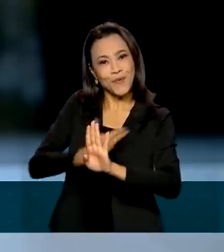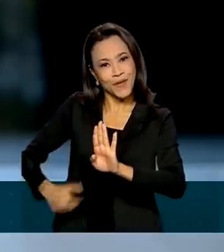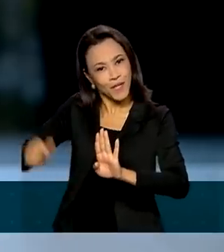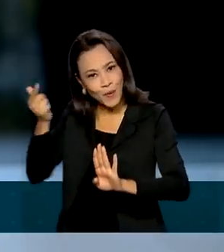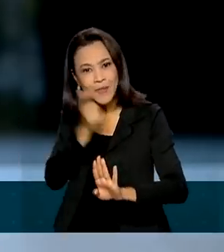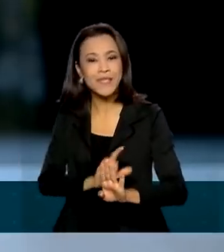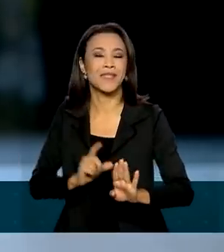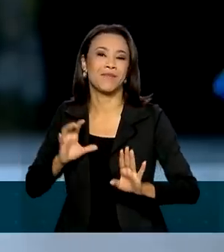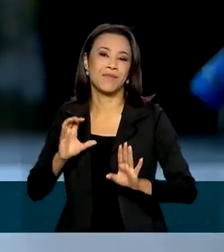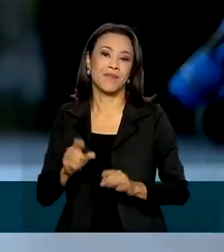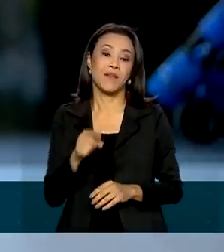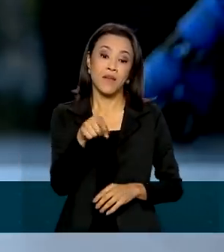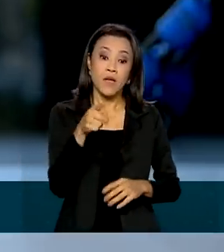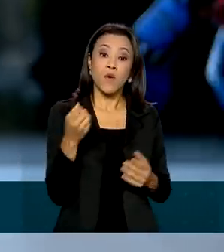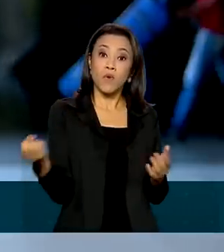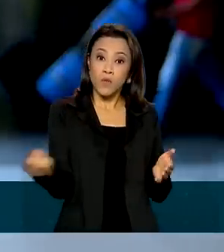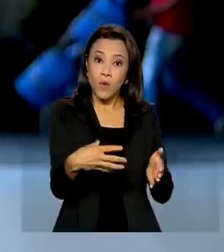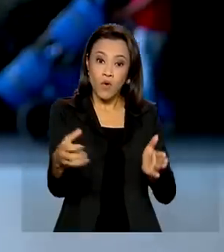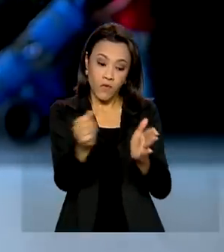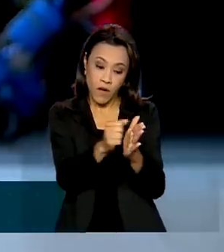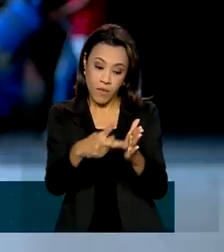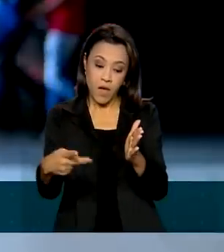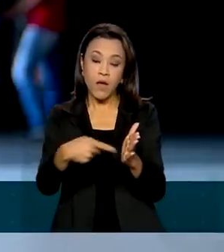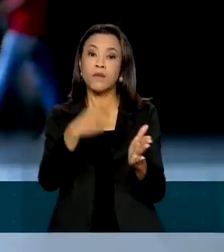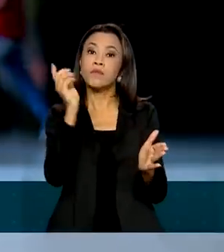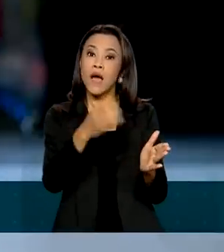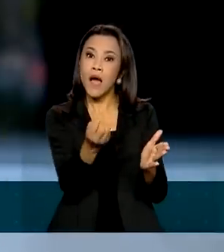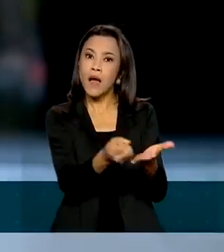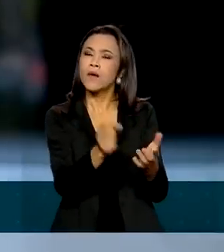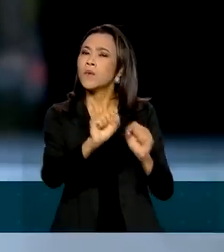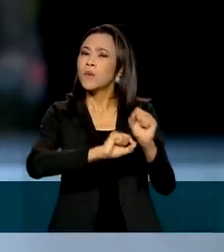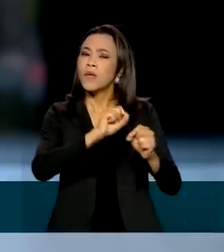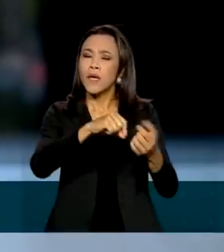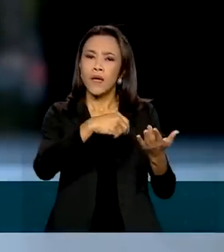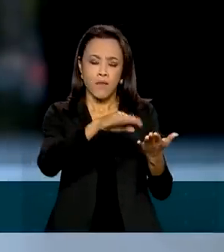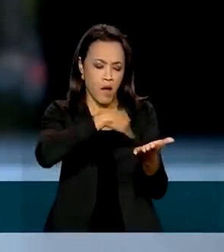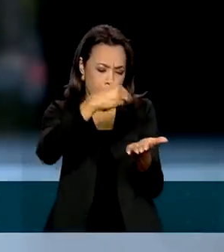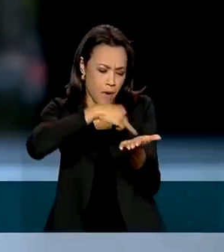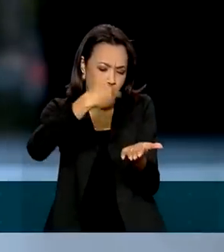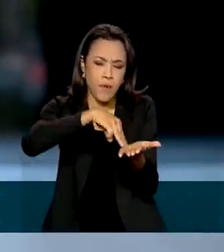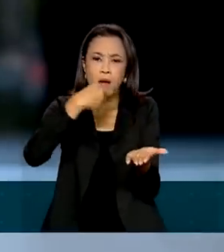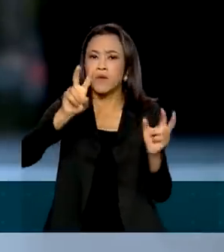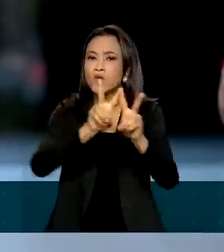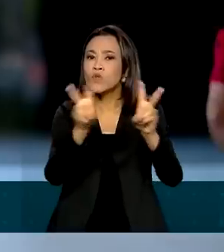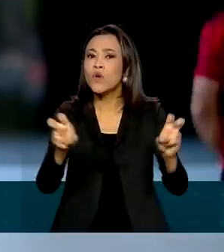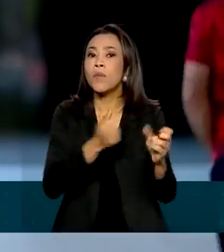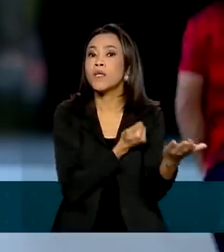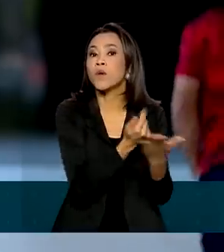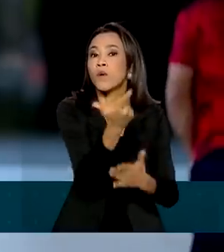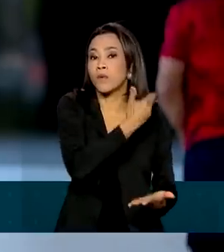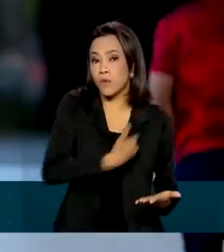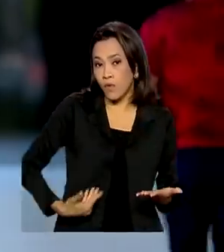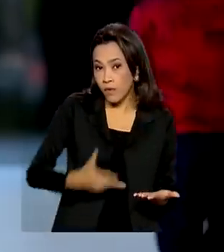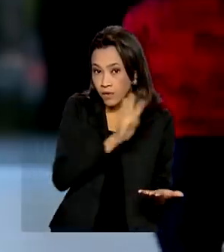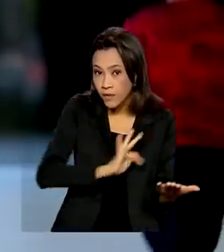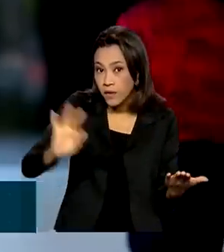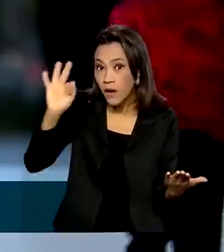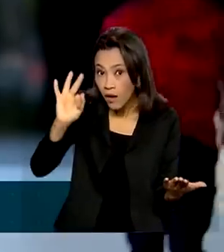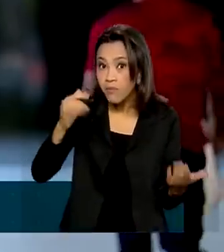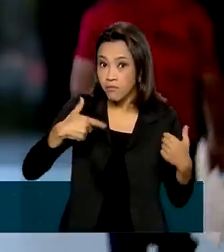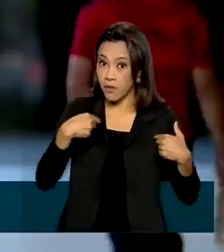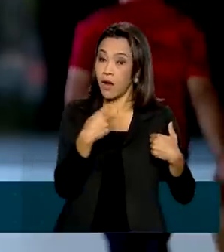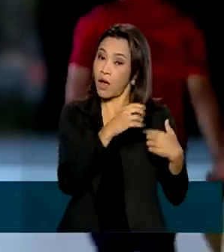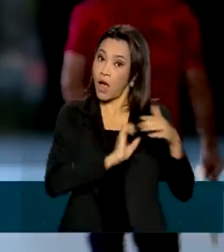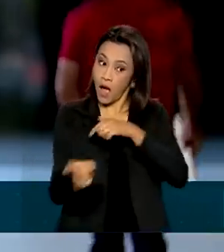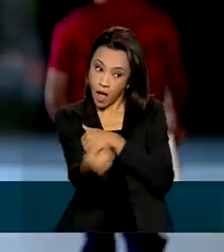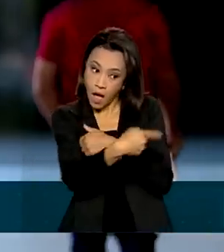aplicativo é possível receber diariamente a lista de compras públicas disponíveis no sistema do Governo Federal. Outra vantagem